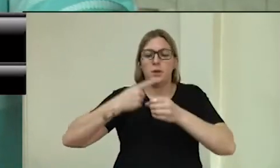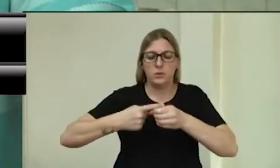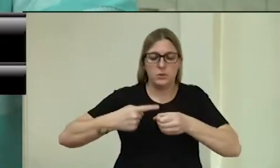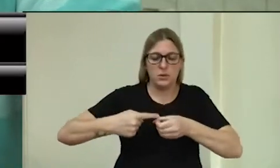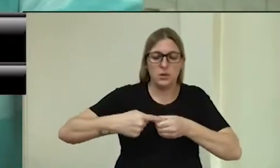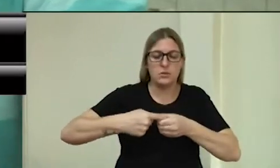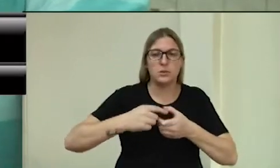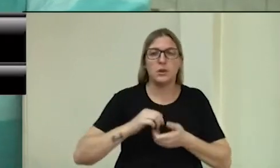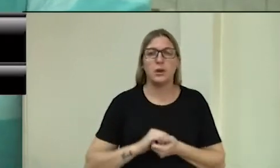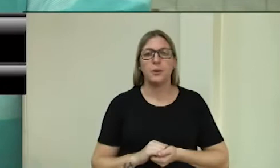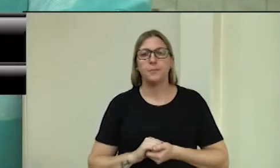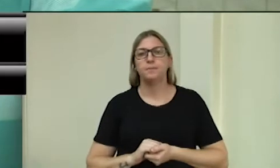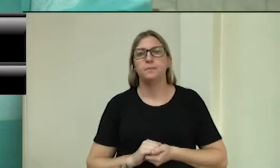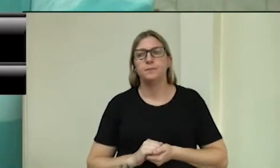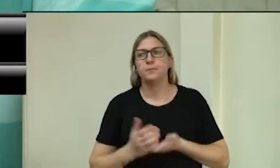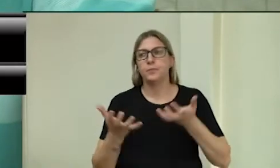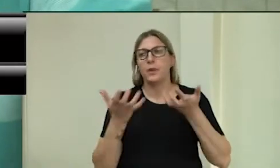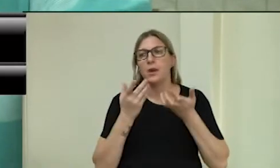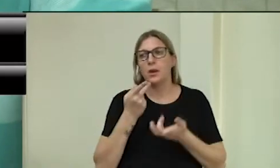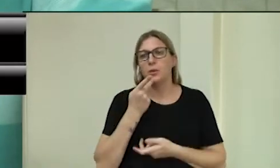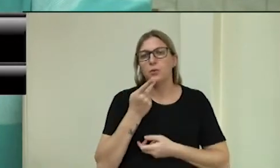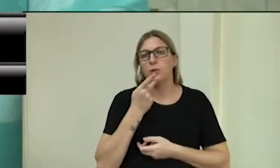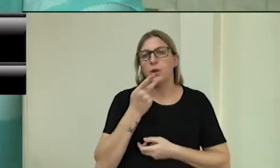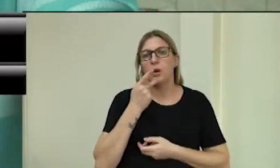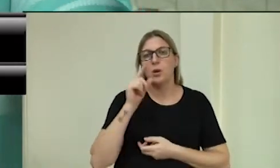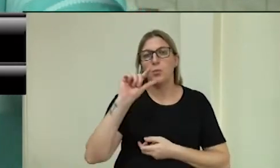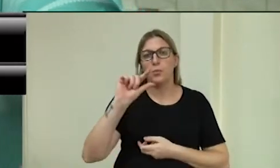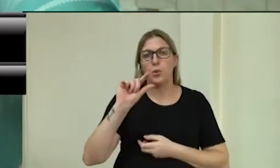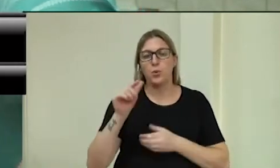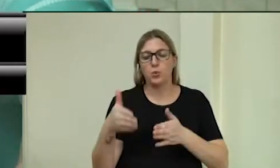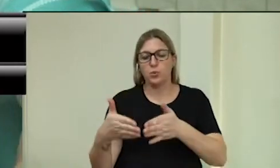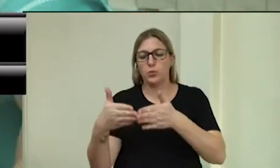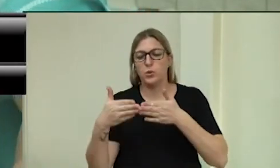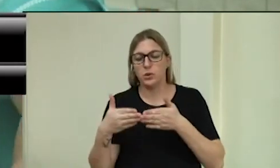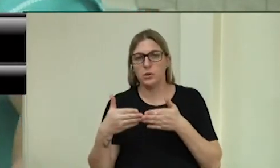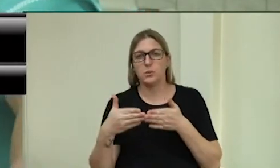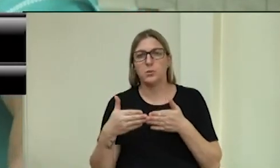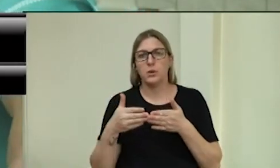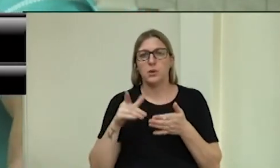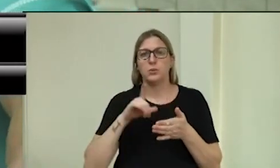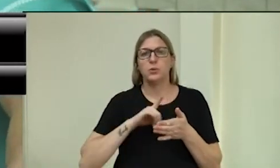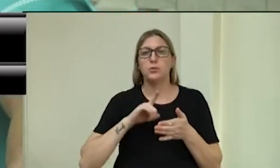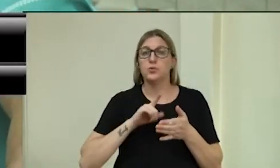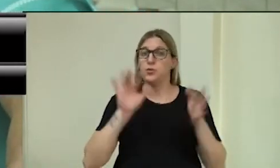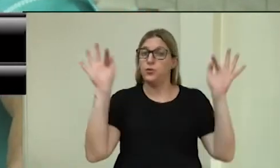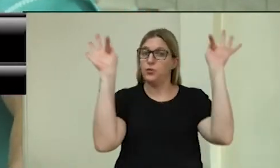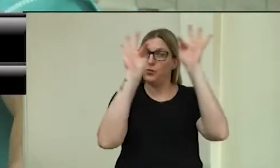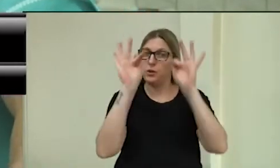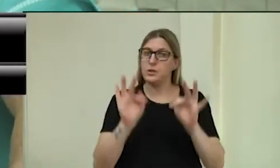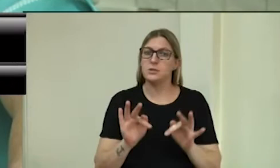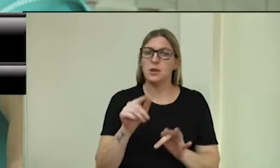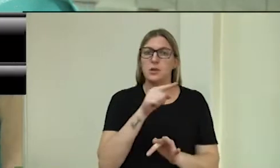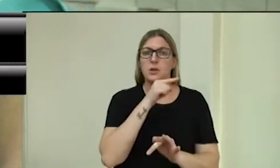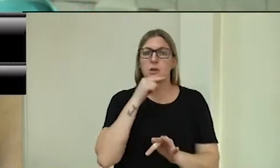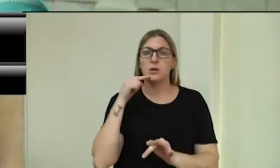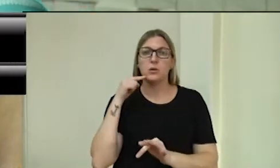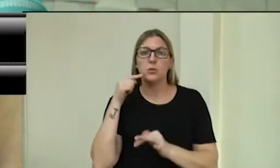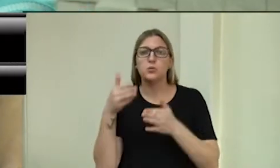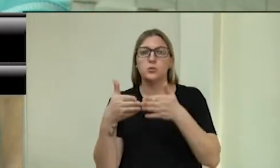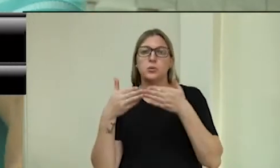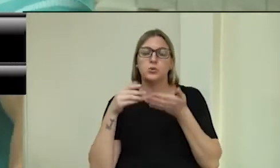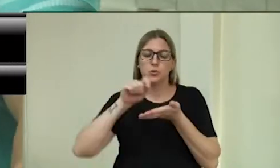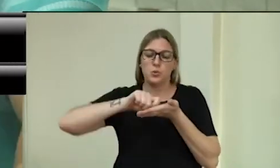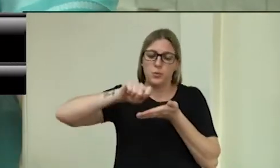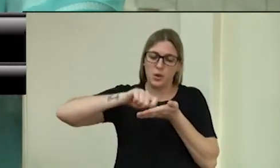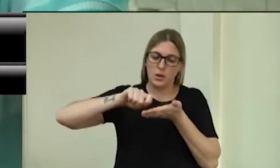Quero aqui falar um pouquinho também do requerimento e tive a felicidade de... O Araújo pediu para nós assinar